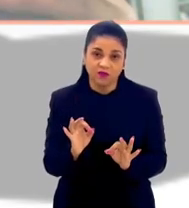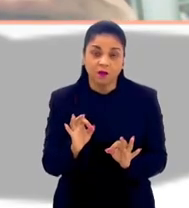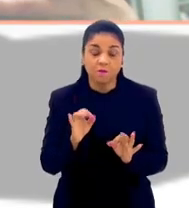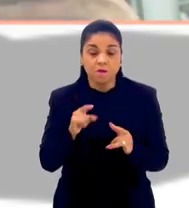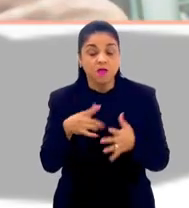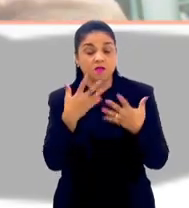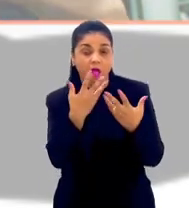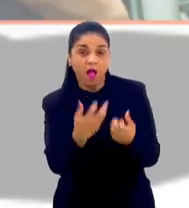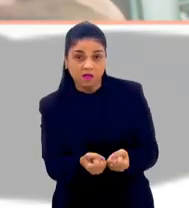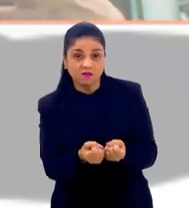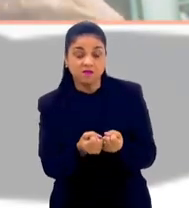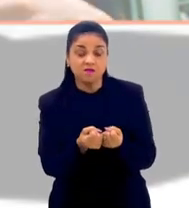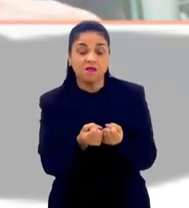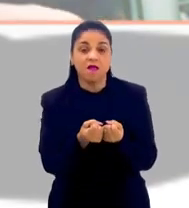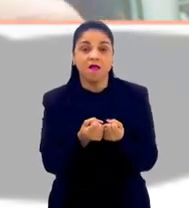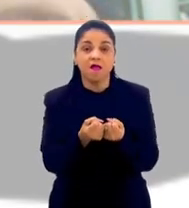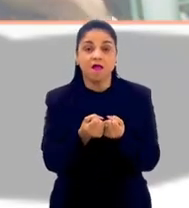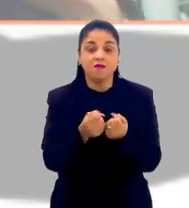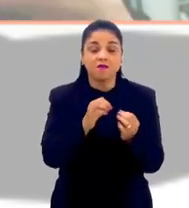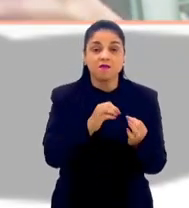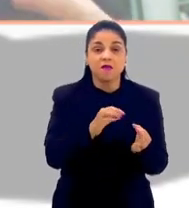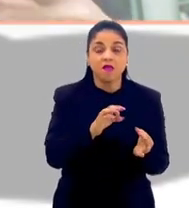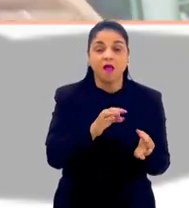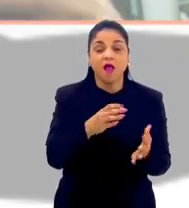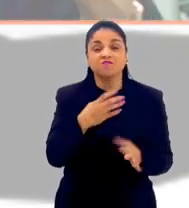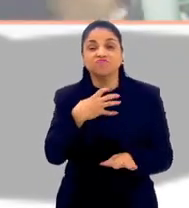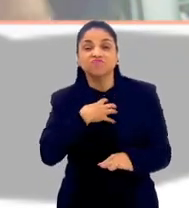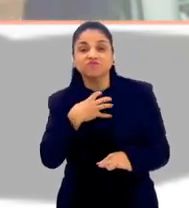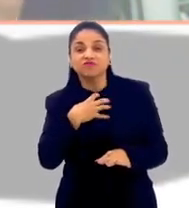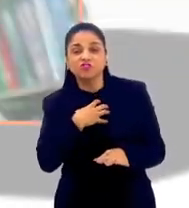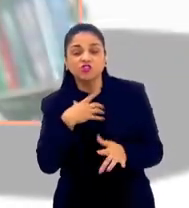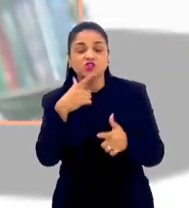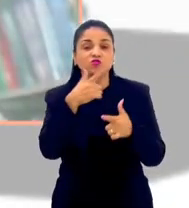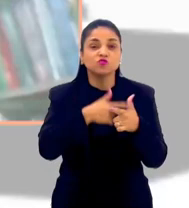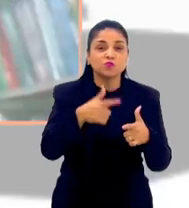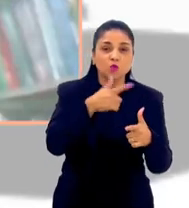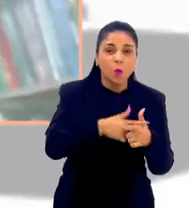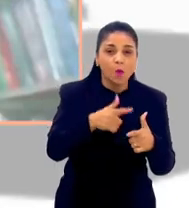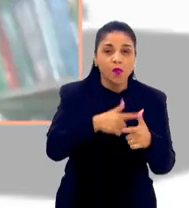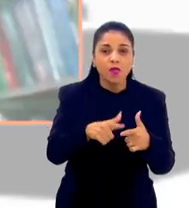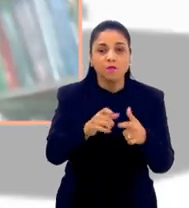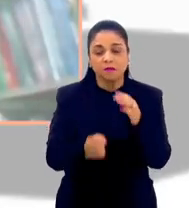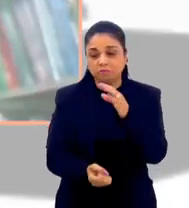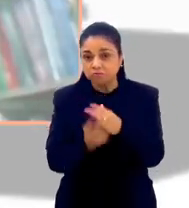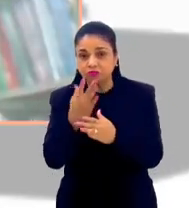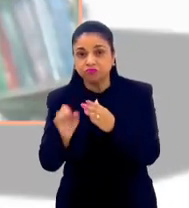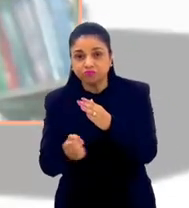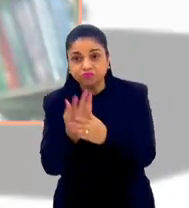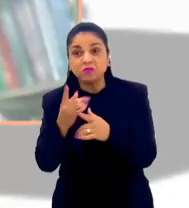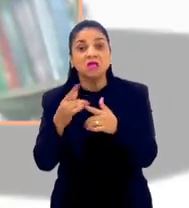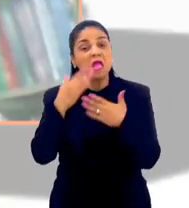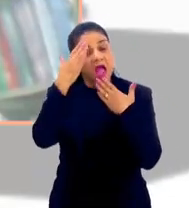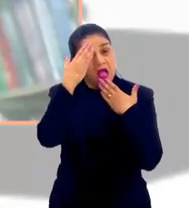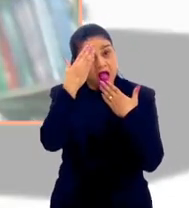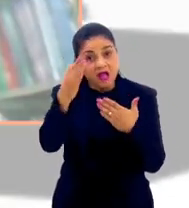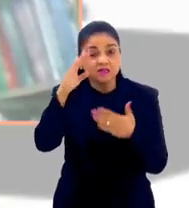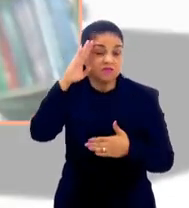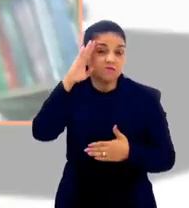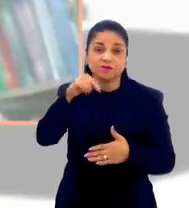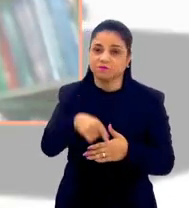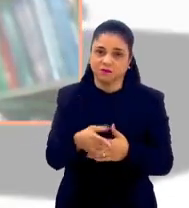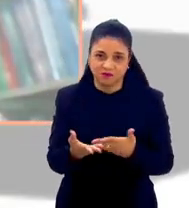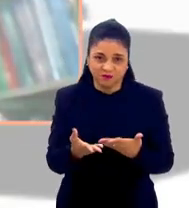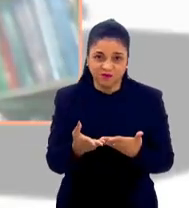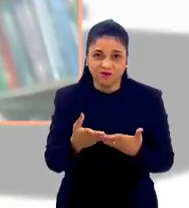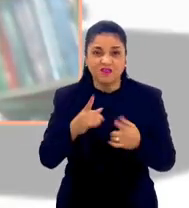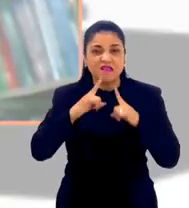permitir a contemplar, inclusive, os problemas, as coisas que surgem e a agradecer. Agradece, né? A gente, às vezes,